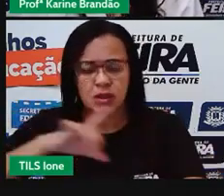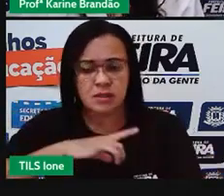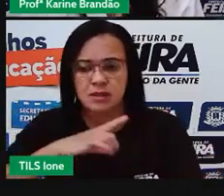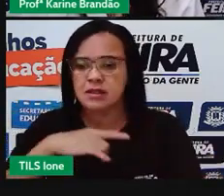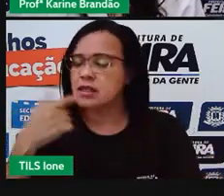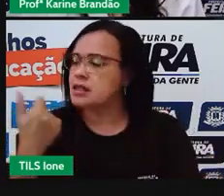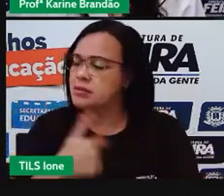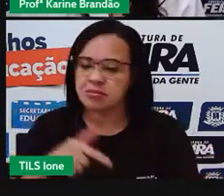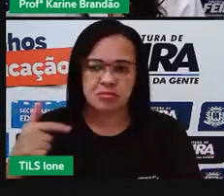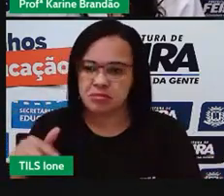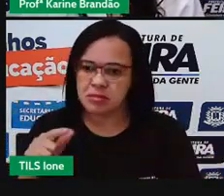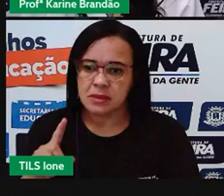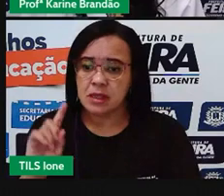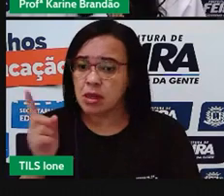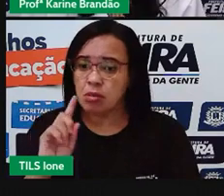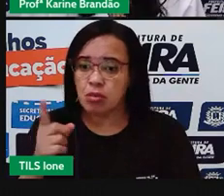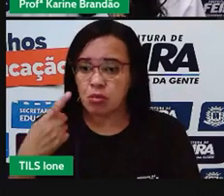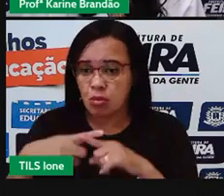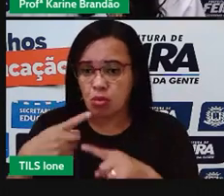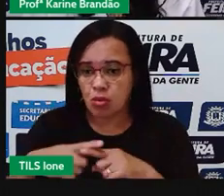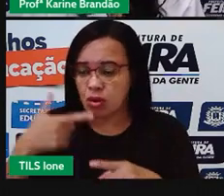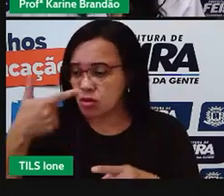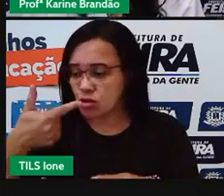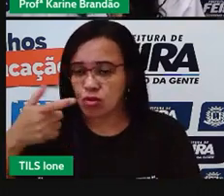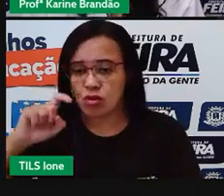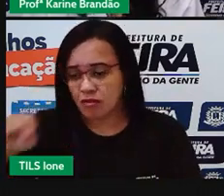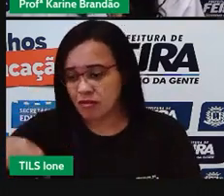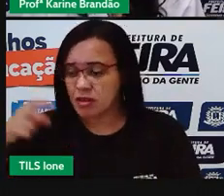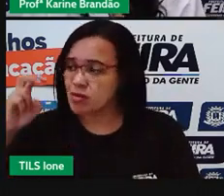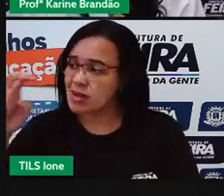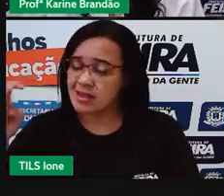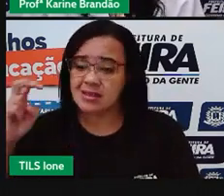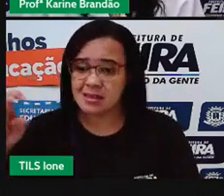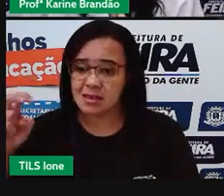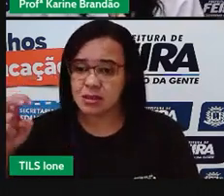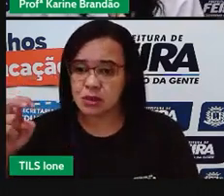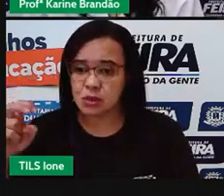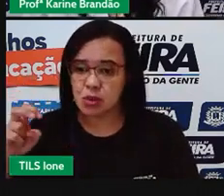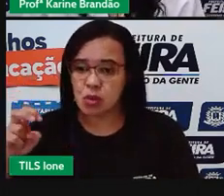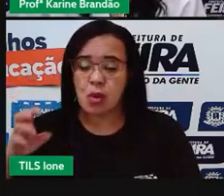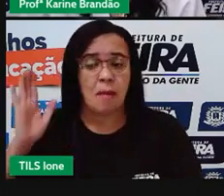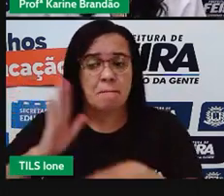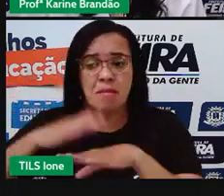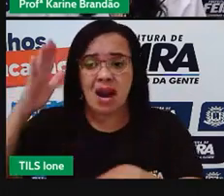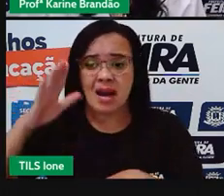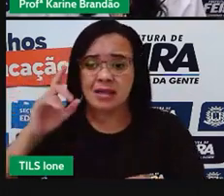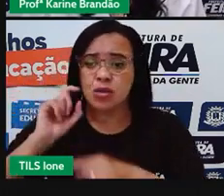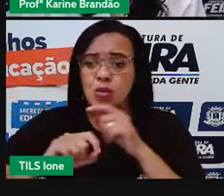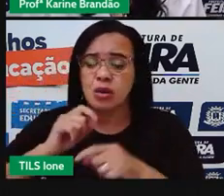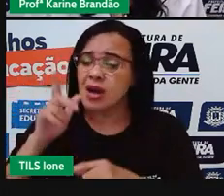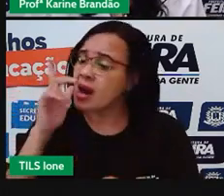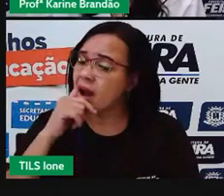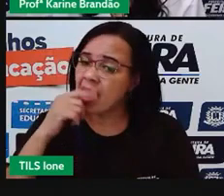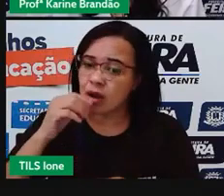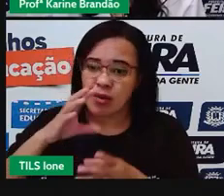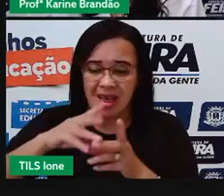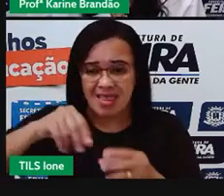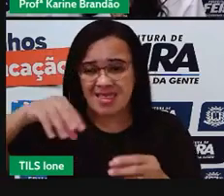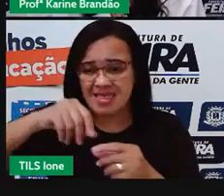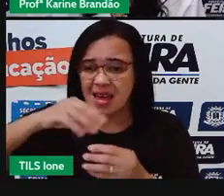nosso planeta. O restante é água salgada. E aí a gente tem que pensar, como nós estamos